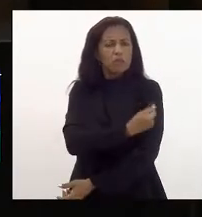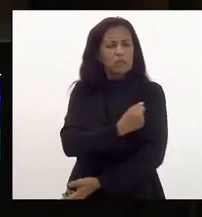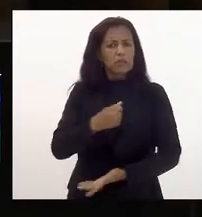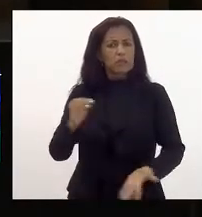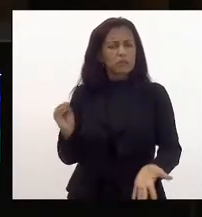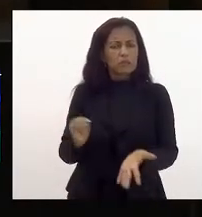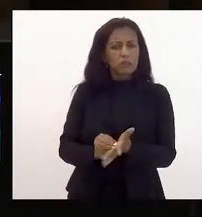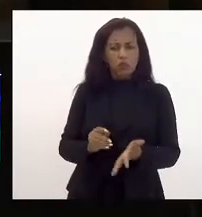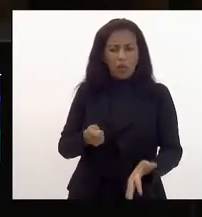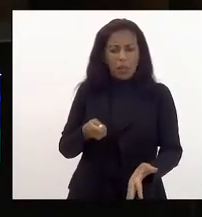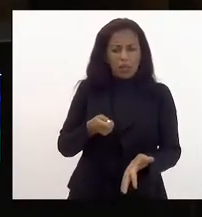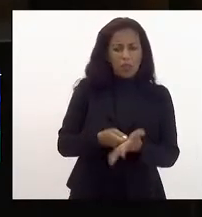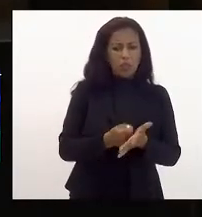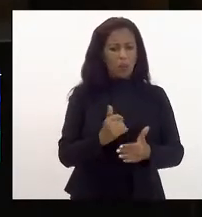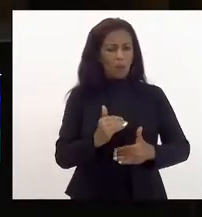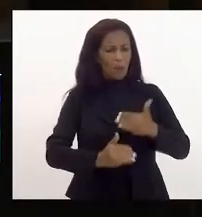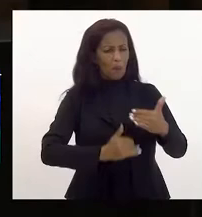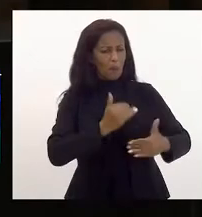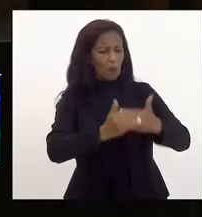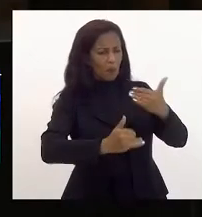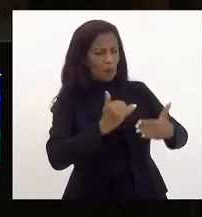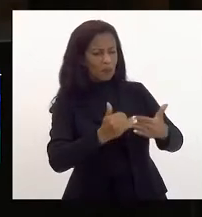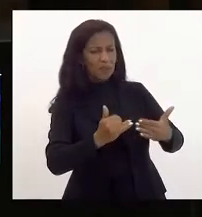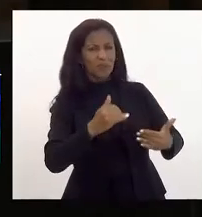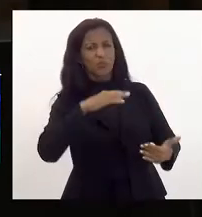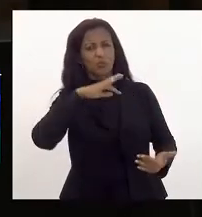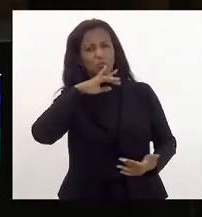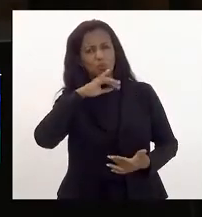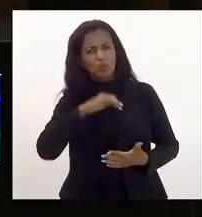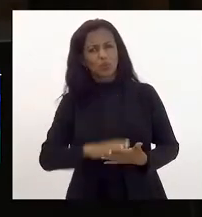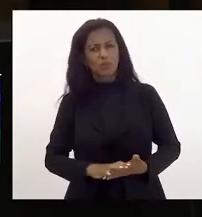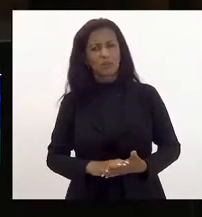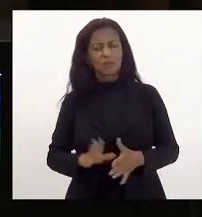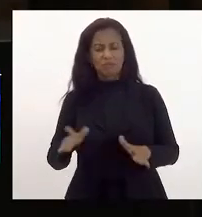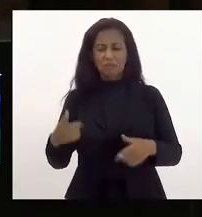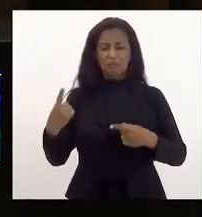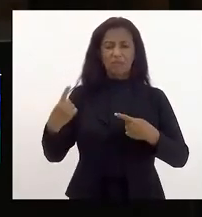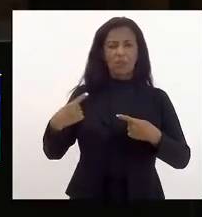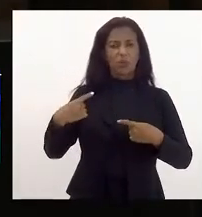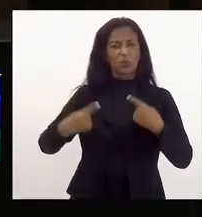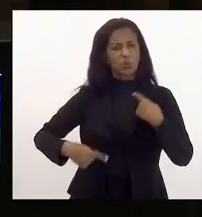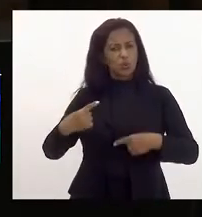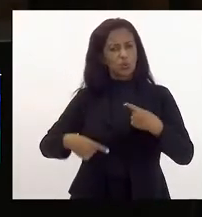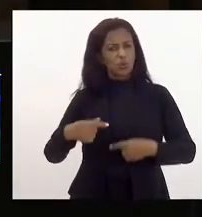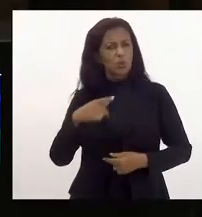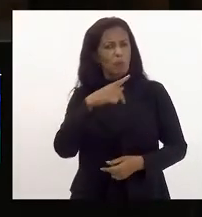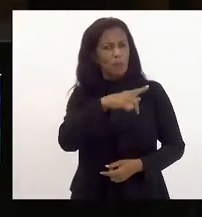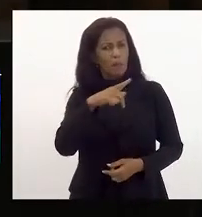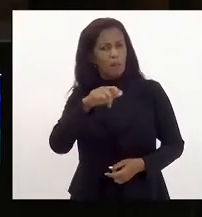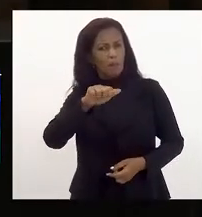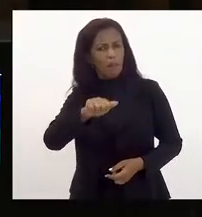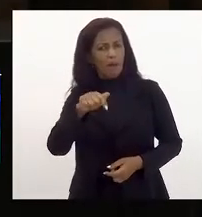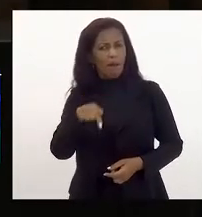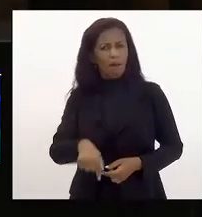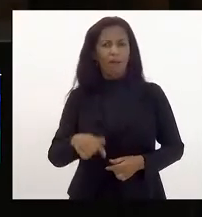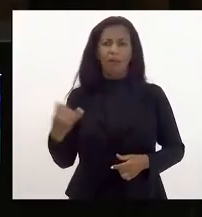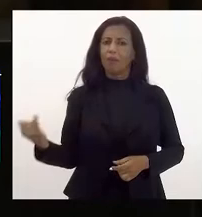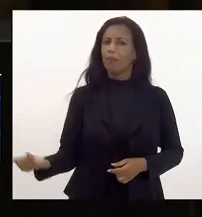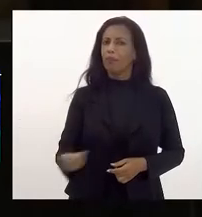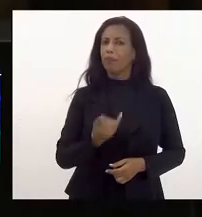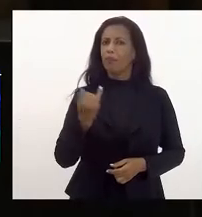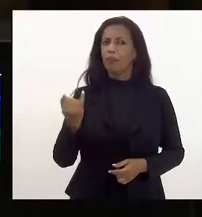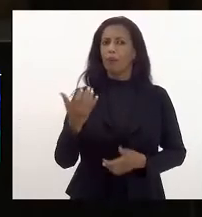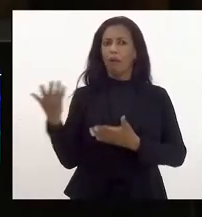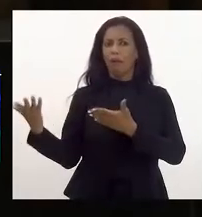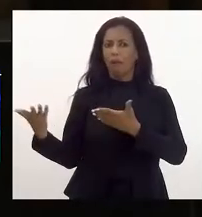só garantiu processo negacionista então discutir aqui o plano plurianual é fundamental que a gente